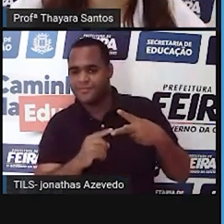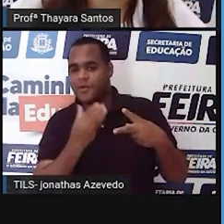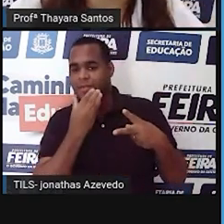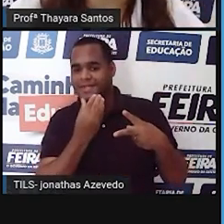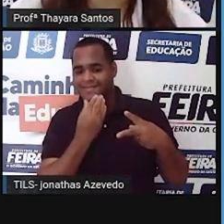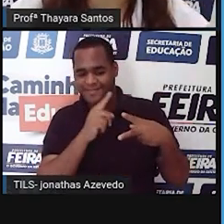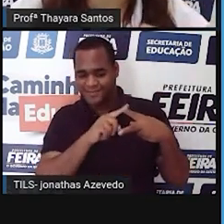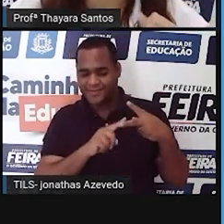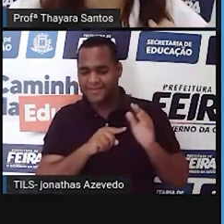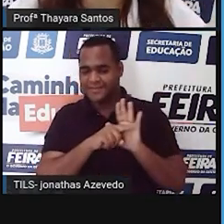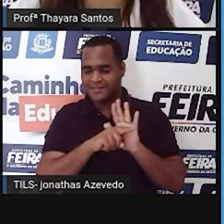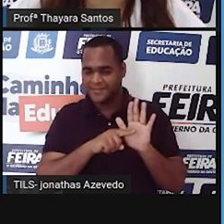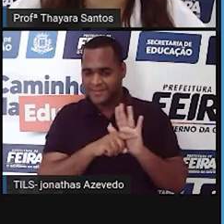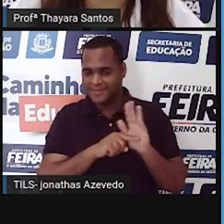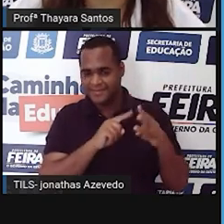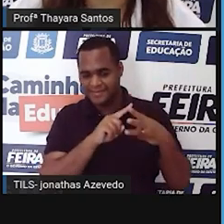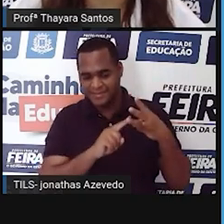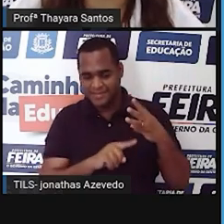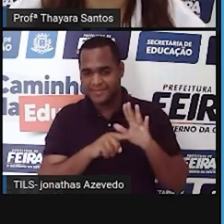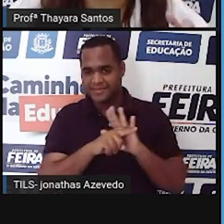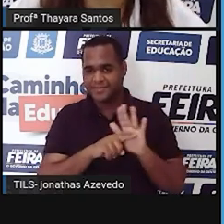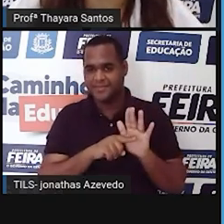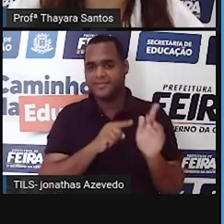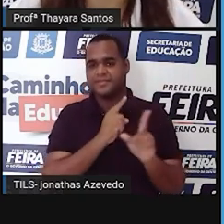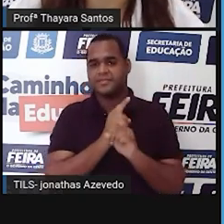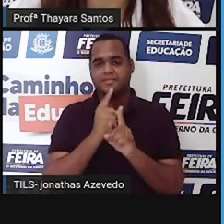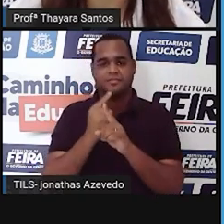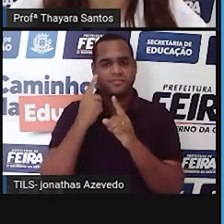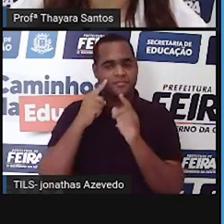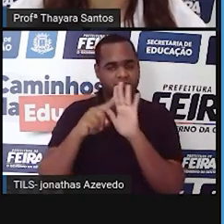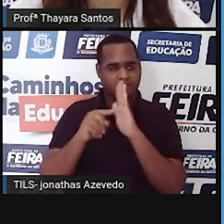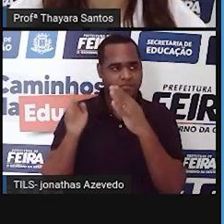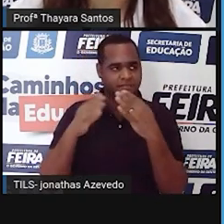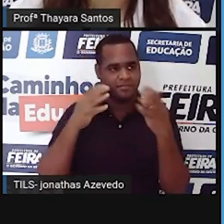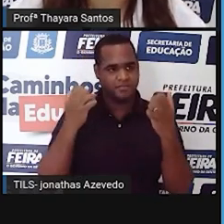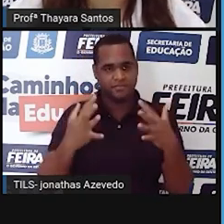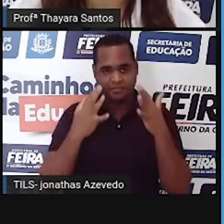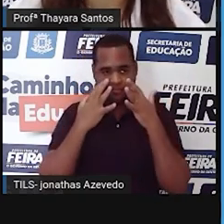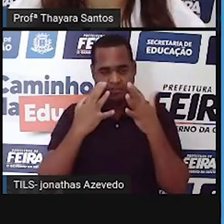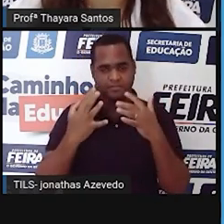Francis Peake e o Wilkes também. Vamos lá, prestar atenção aí.